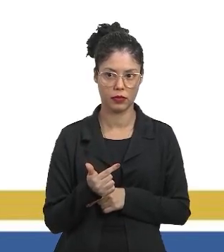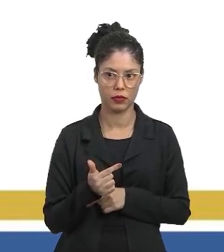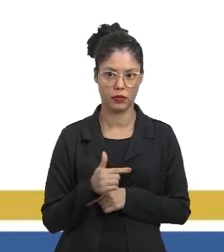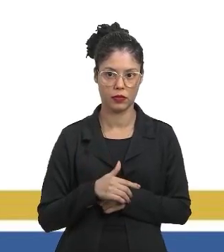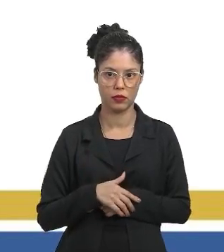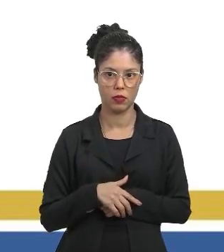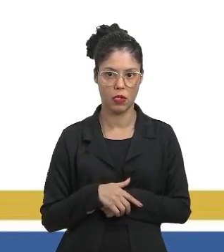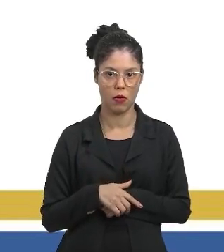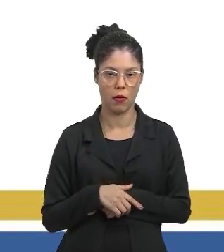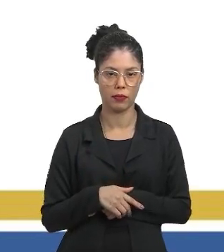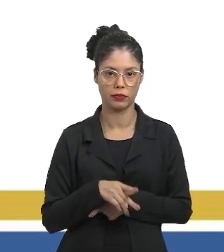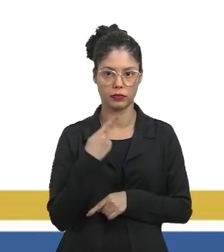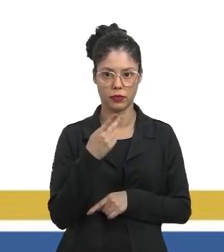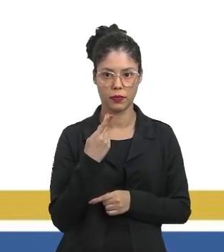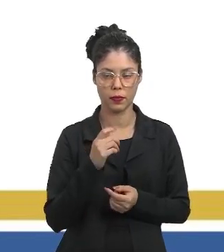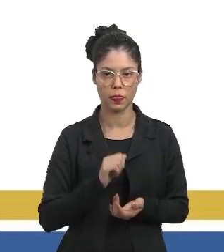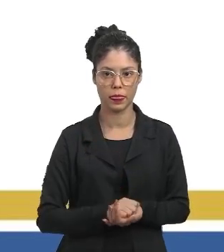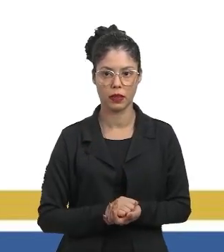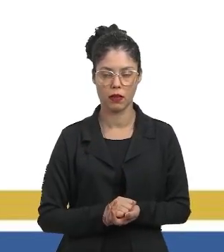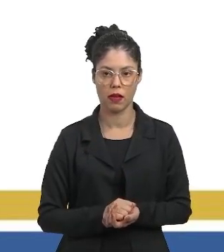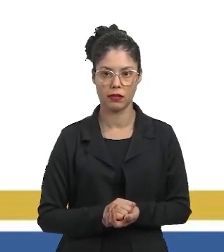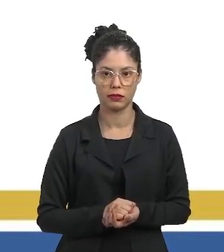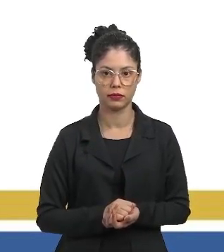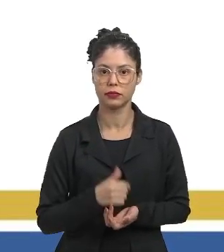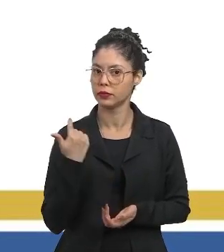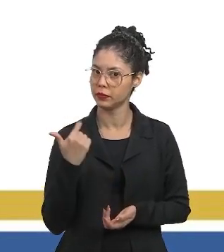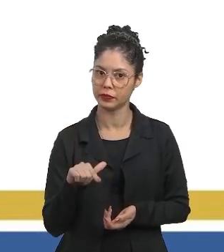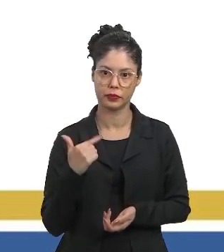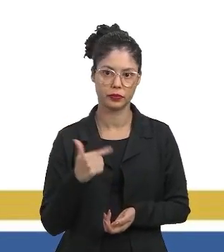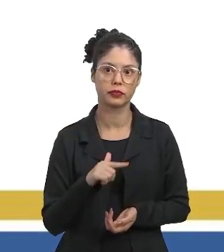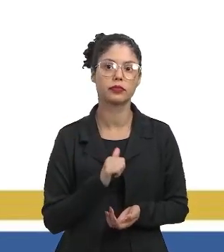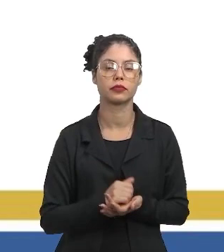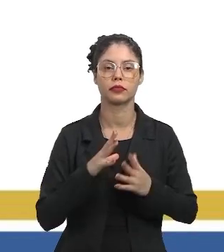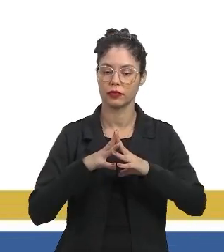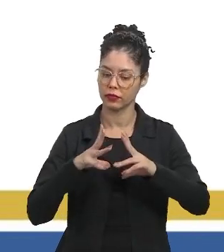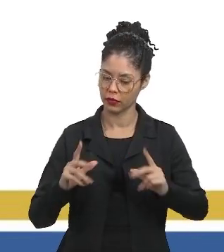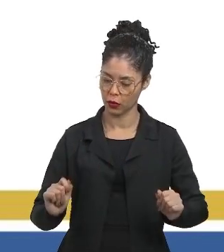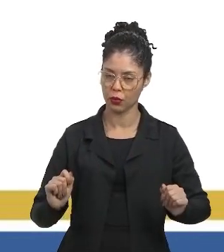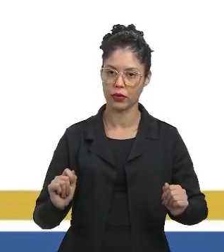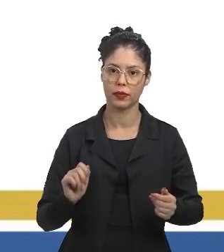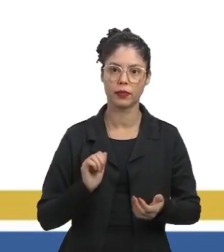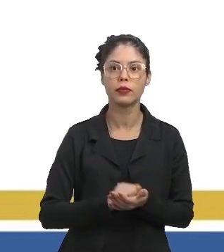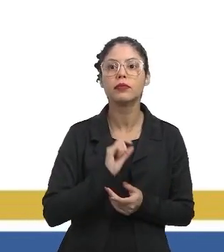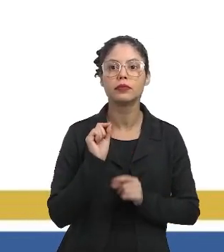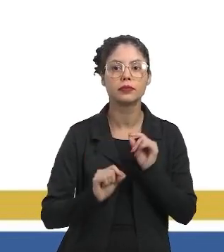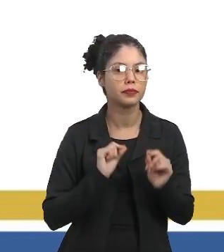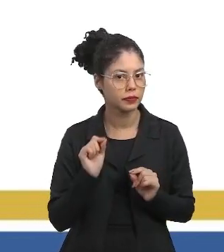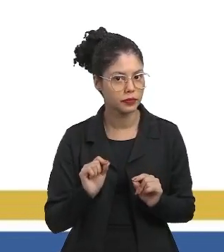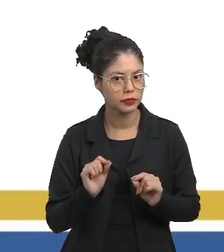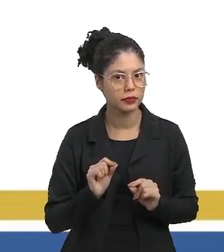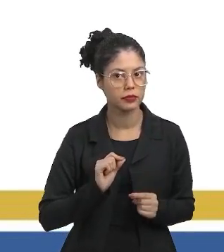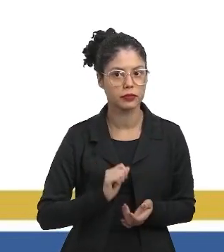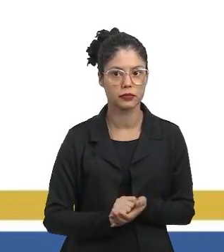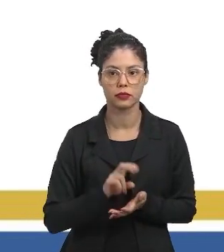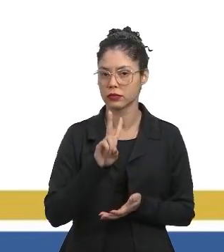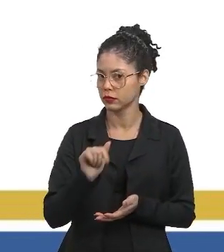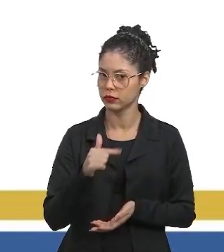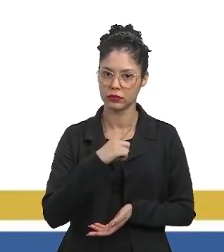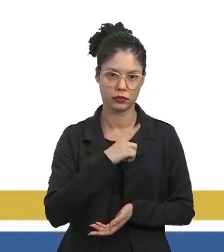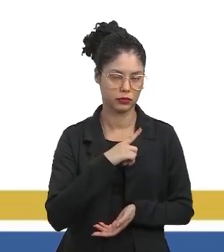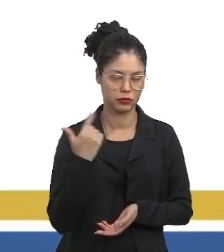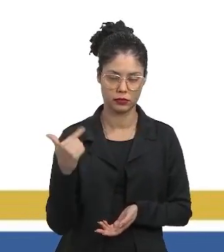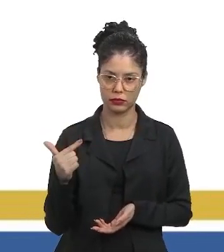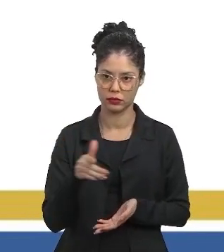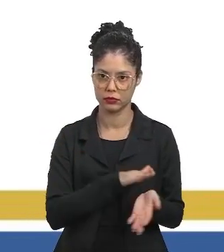Que foi o que nós comentamos. Ok? Não tem decomposição. Quer dizer, não vai haver essa